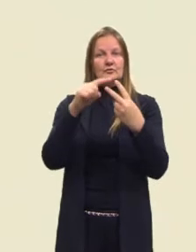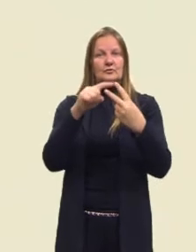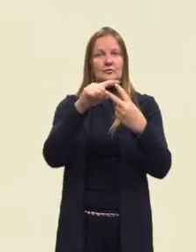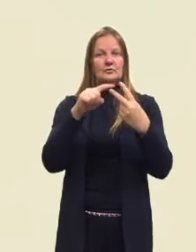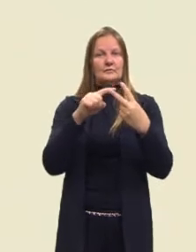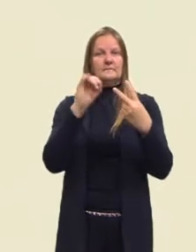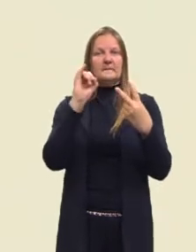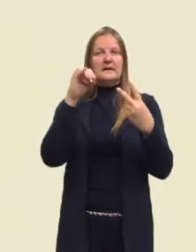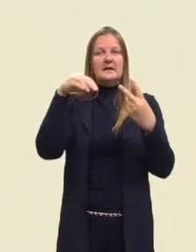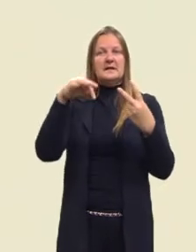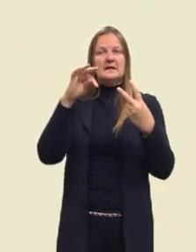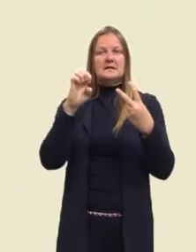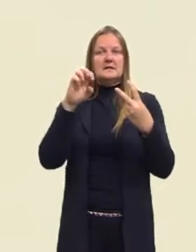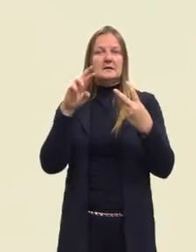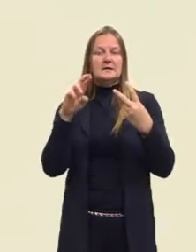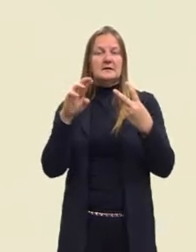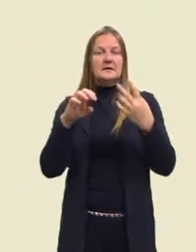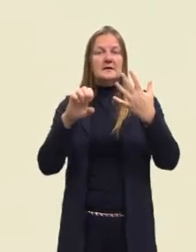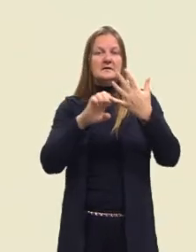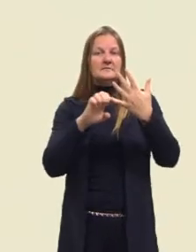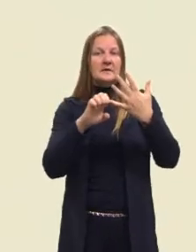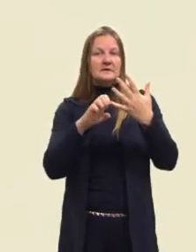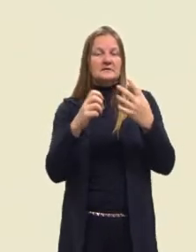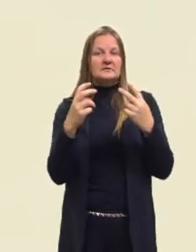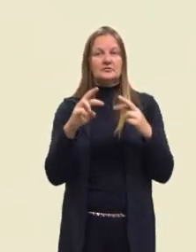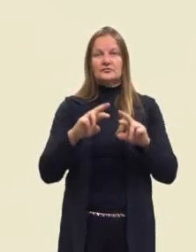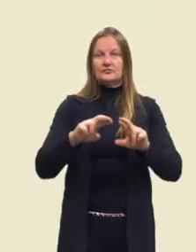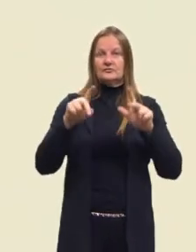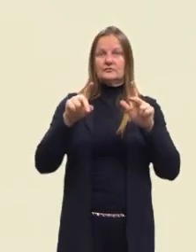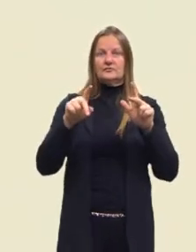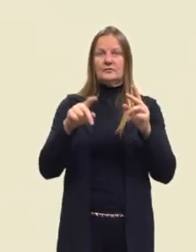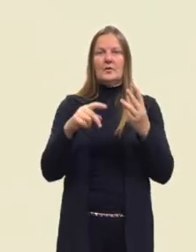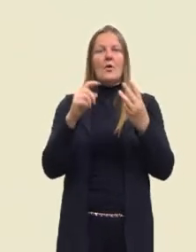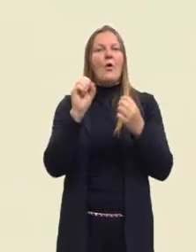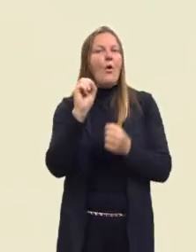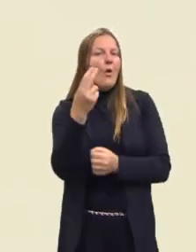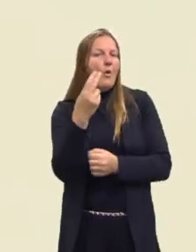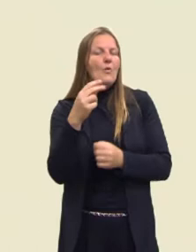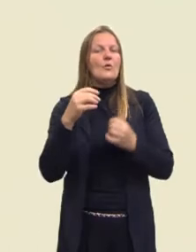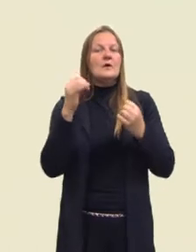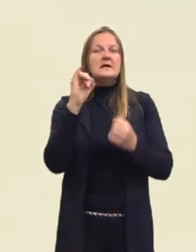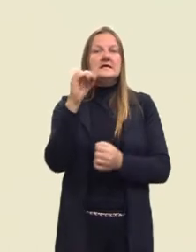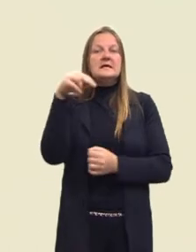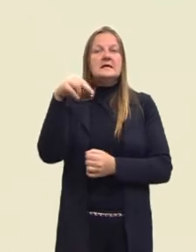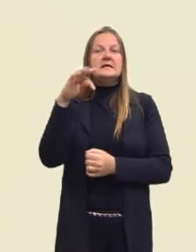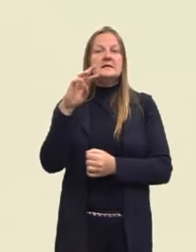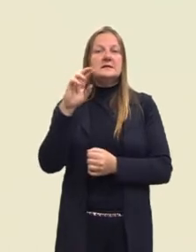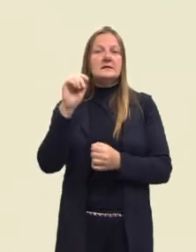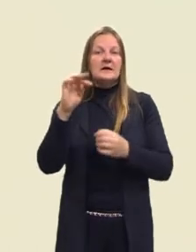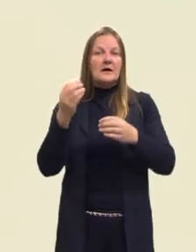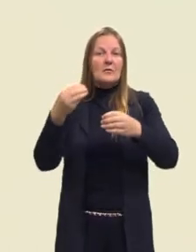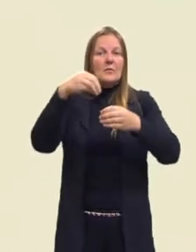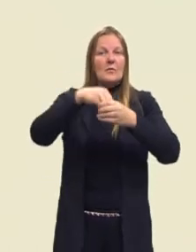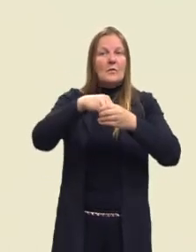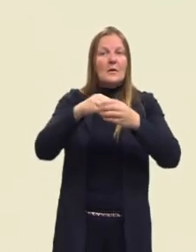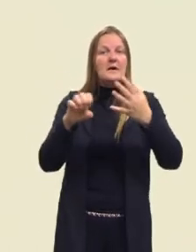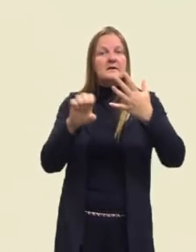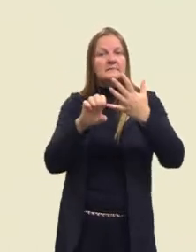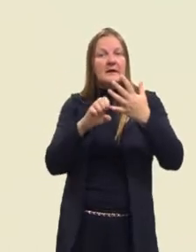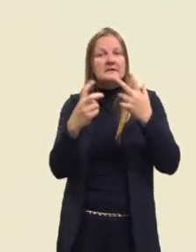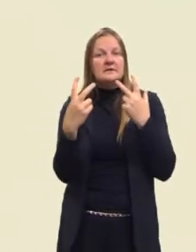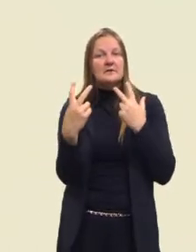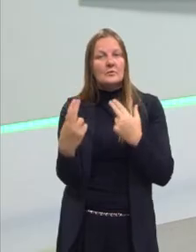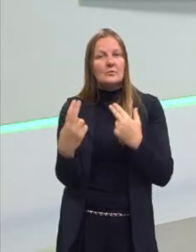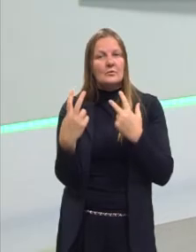que são entre indivíduos de espécies diferentes e intraespecíficas, que são